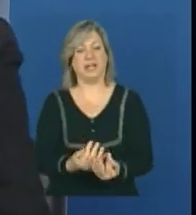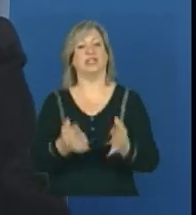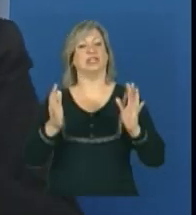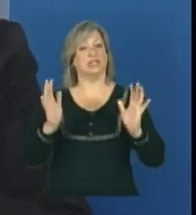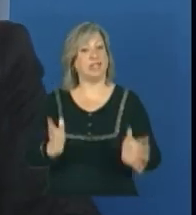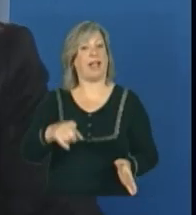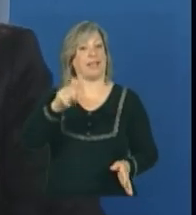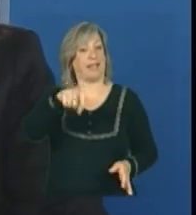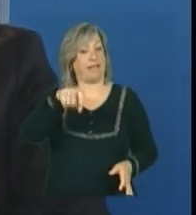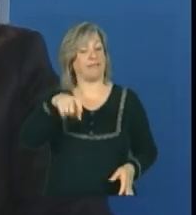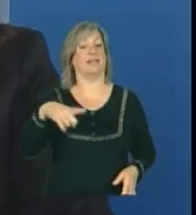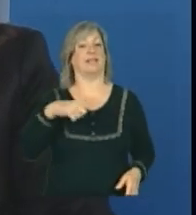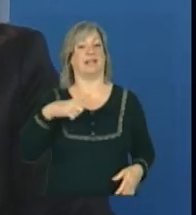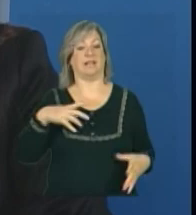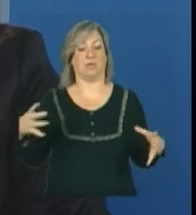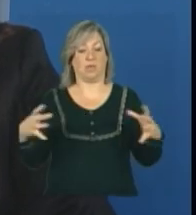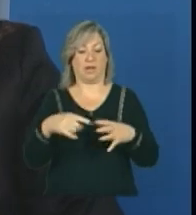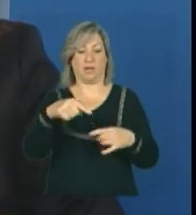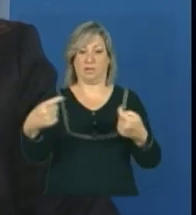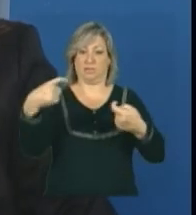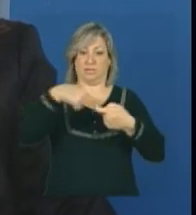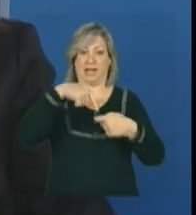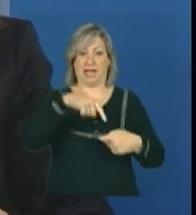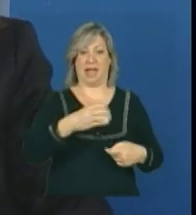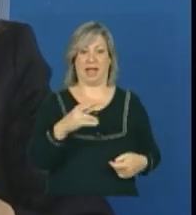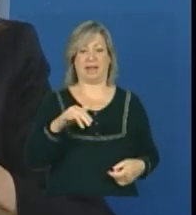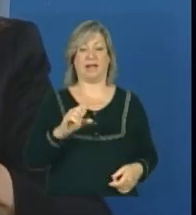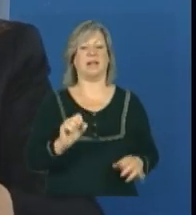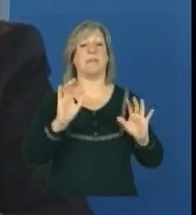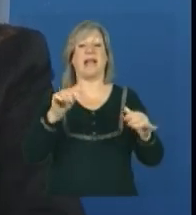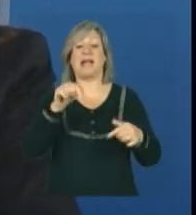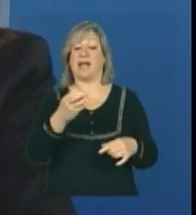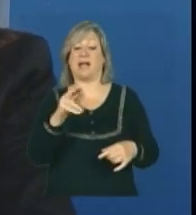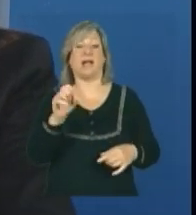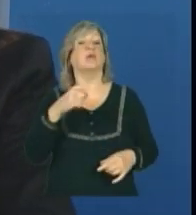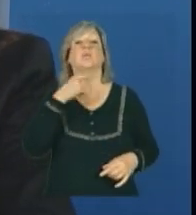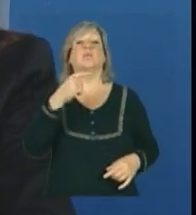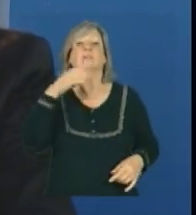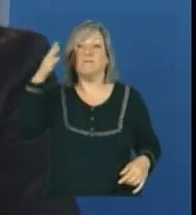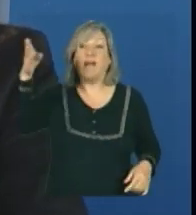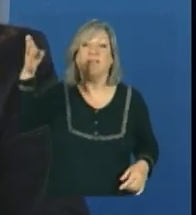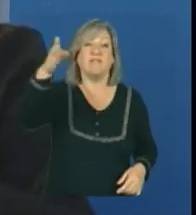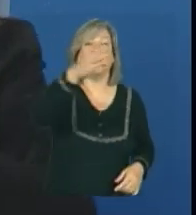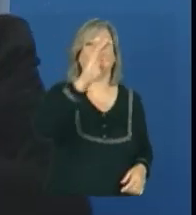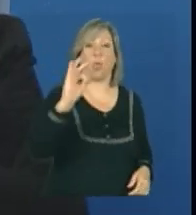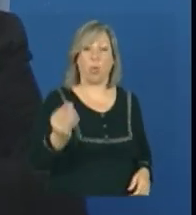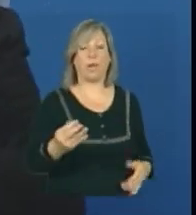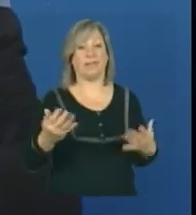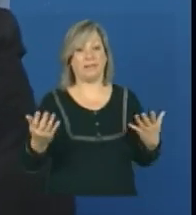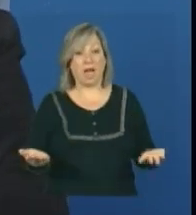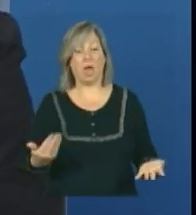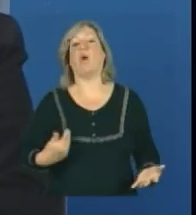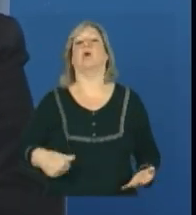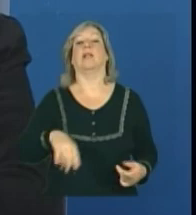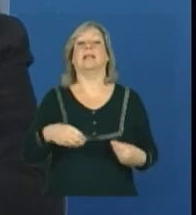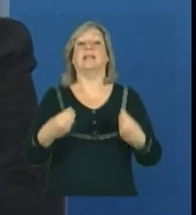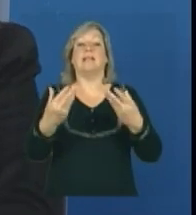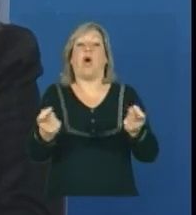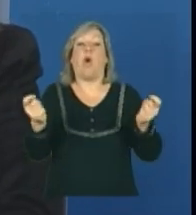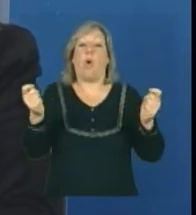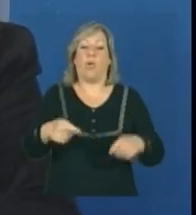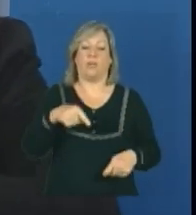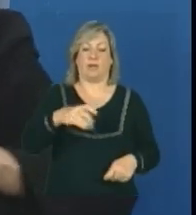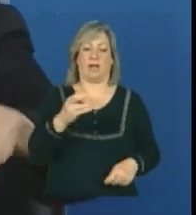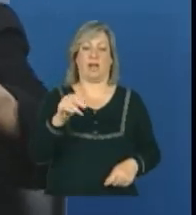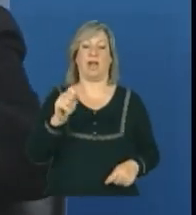deveriam estar referenciadas a esse CRAS, mas esse CRAS não consegue chegar até essas famílias. Então, nós estamos dando as condições para que